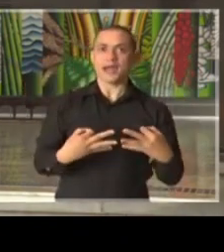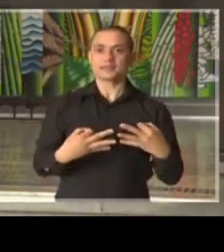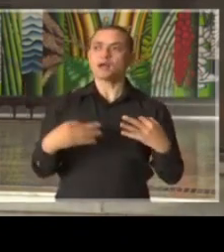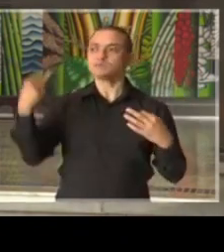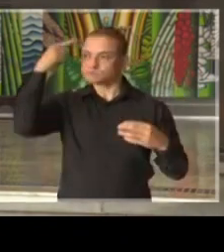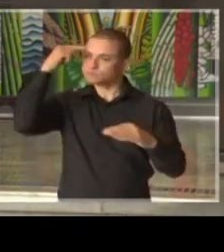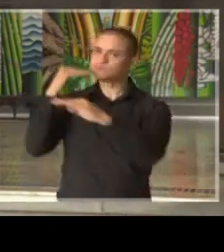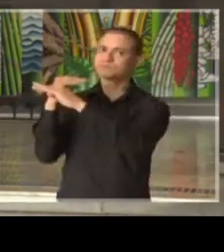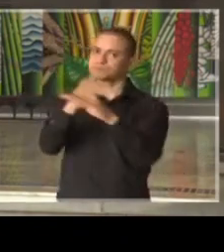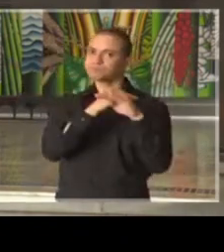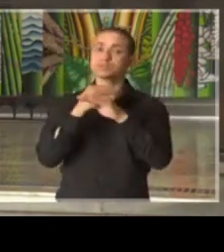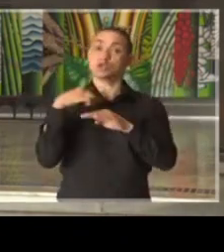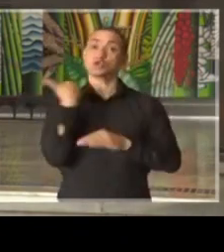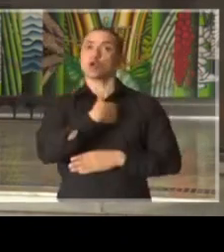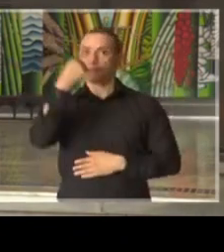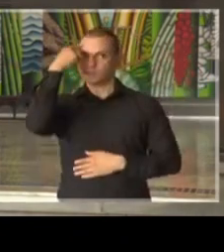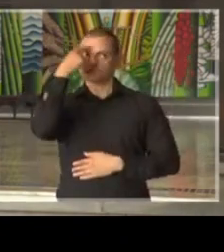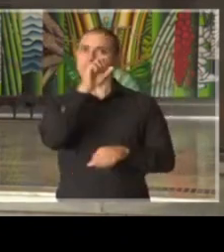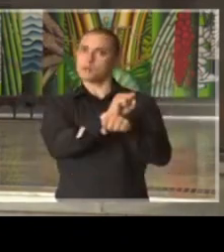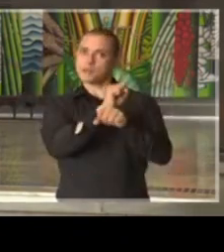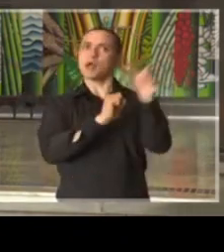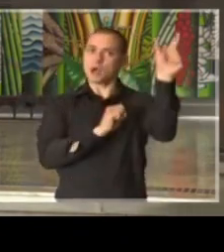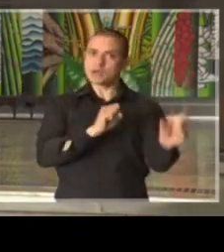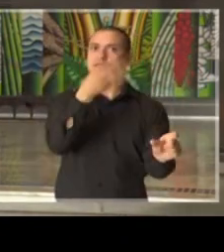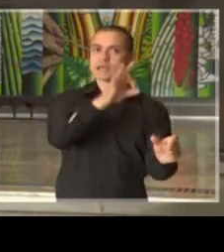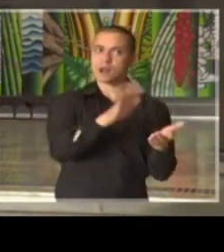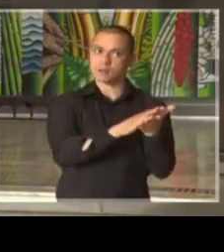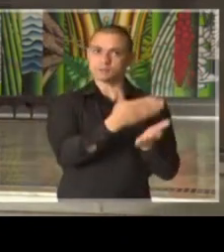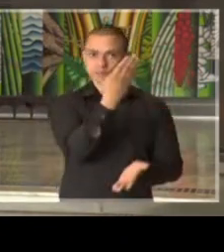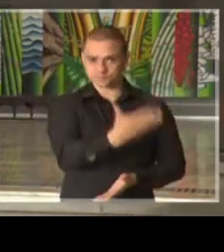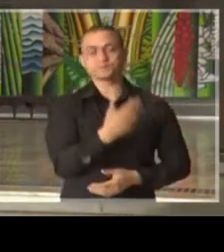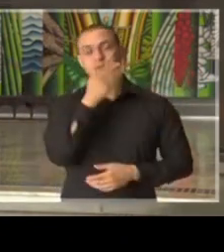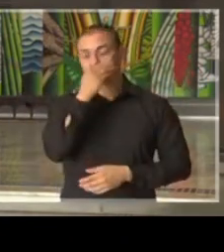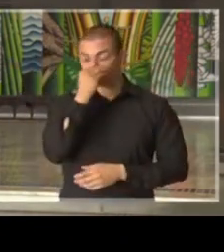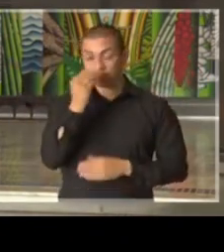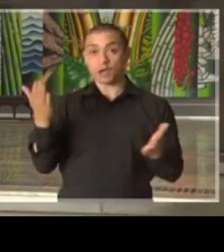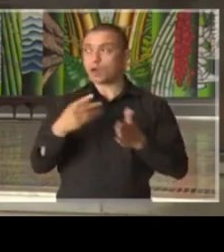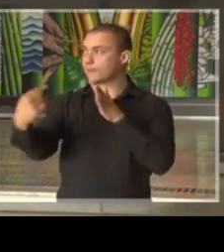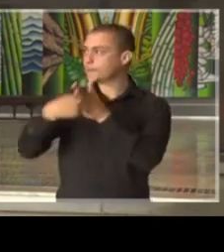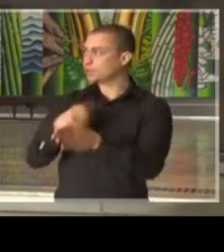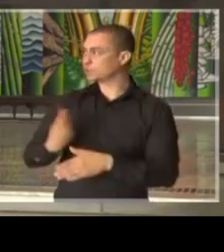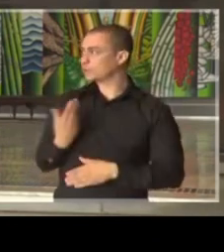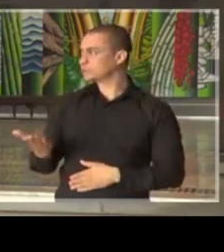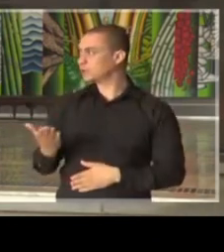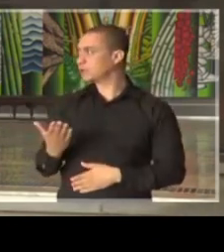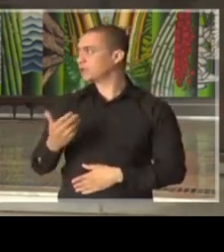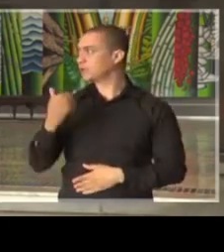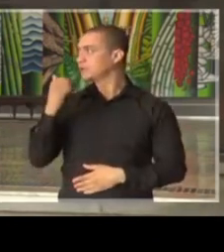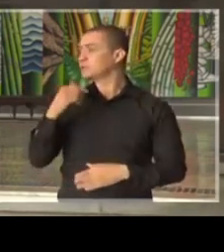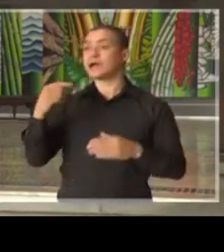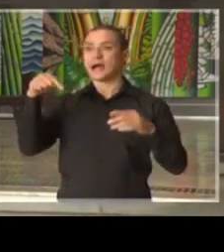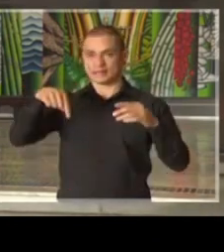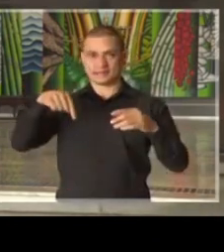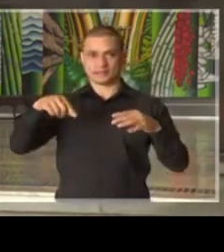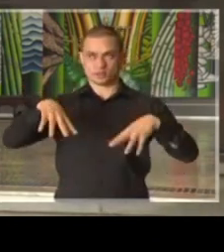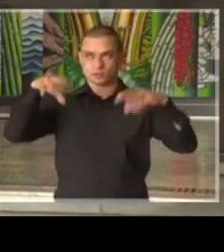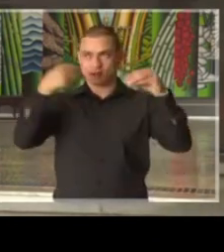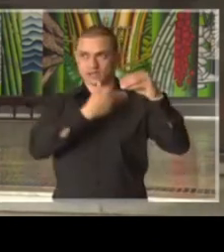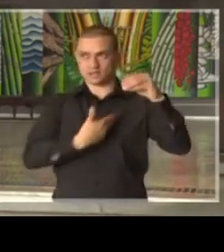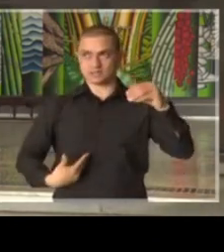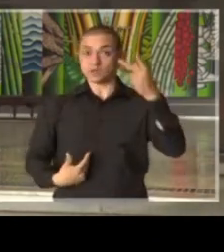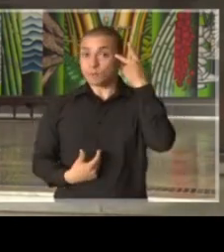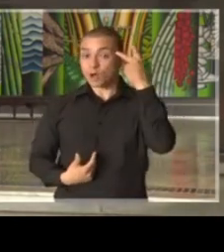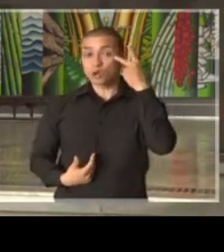dimensão da gravidade que o assunto exige. Vamos agora à pergunta presencial, nós estamos aqui no Palácio dos Bandeirantes em São